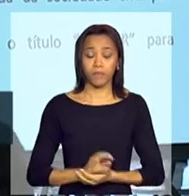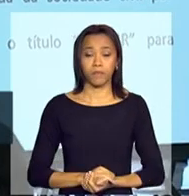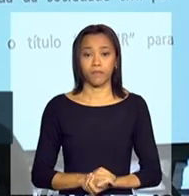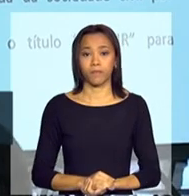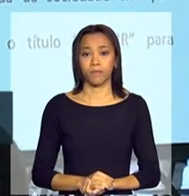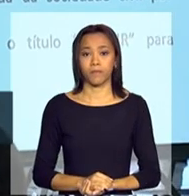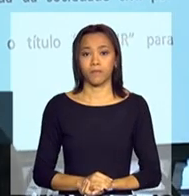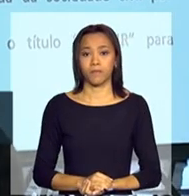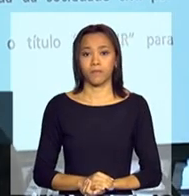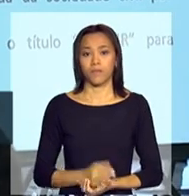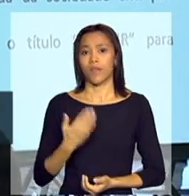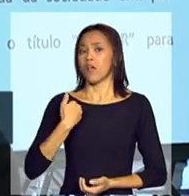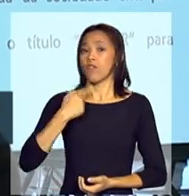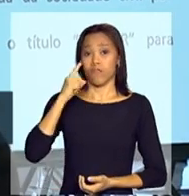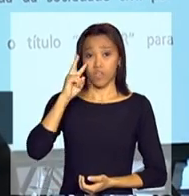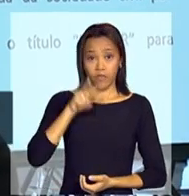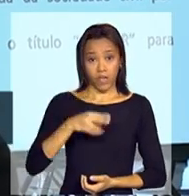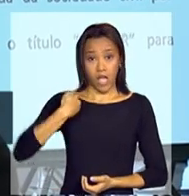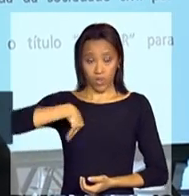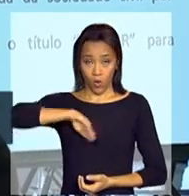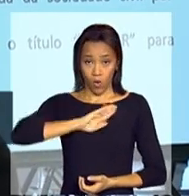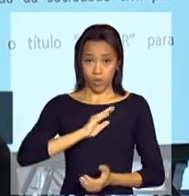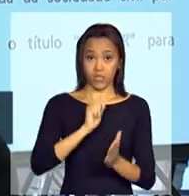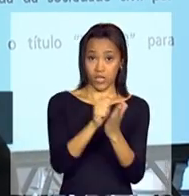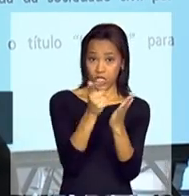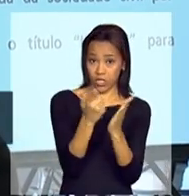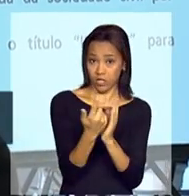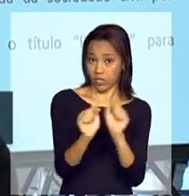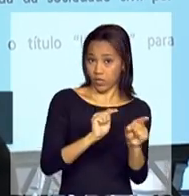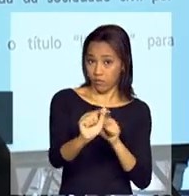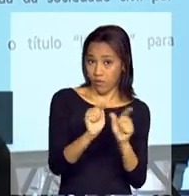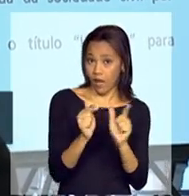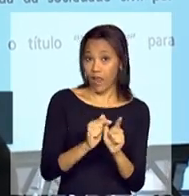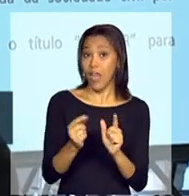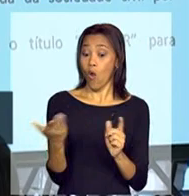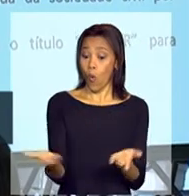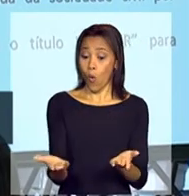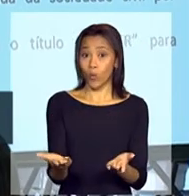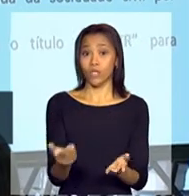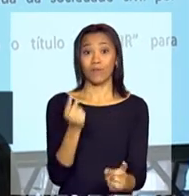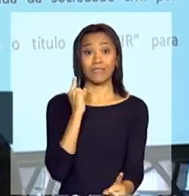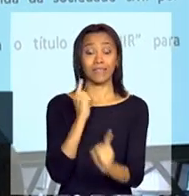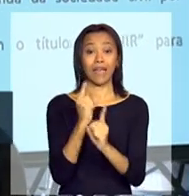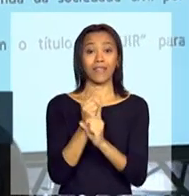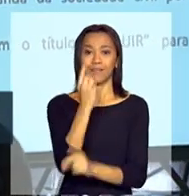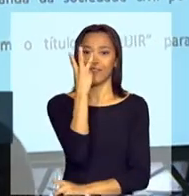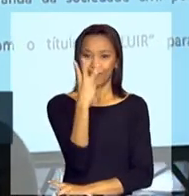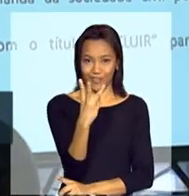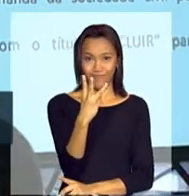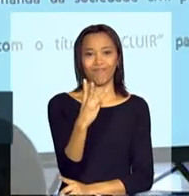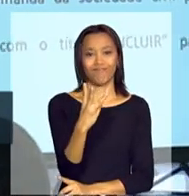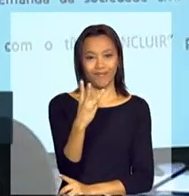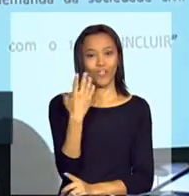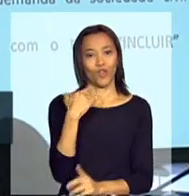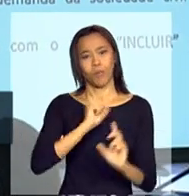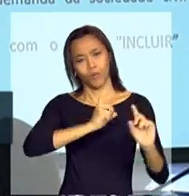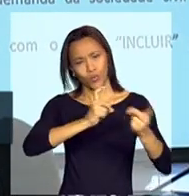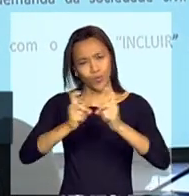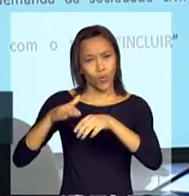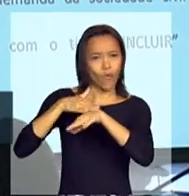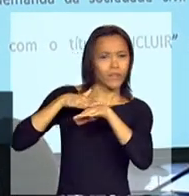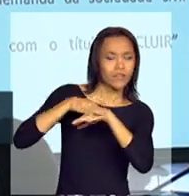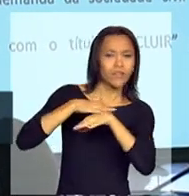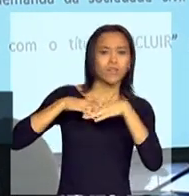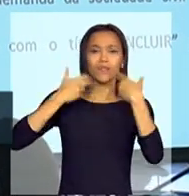aqui a nossa agenda, como eu tinha dito, esse é o terceiro diálogo que nós estamos fazendo. Queremos fazer um,